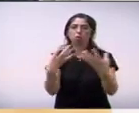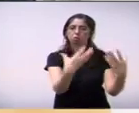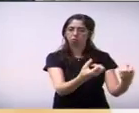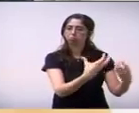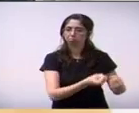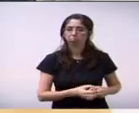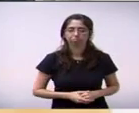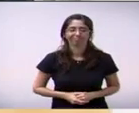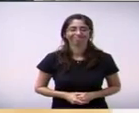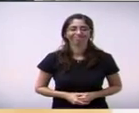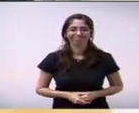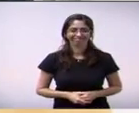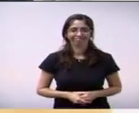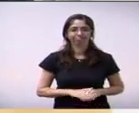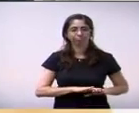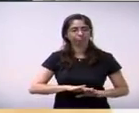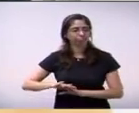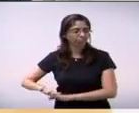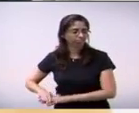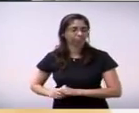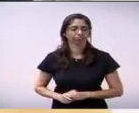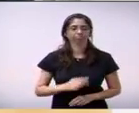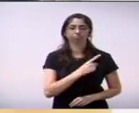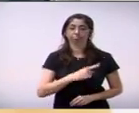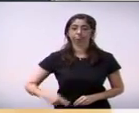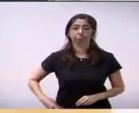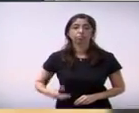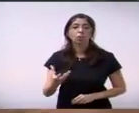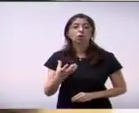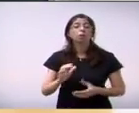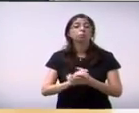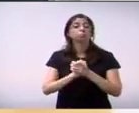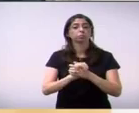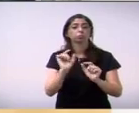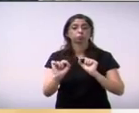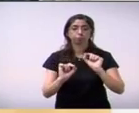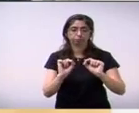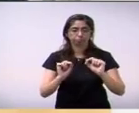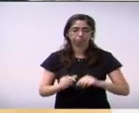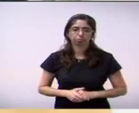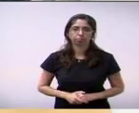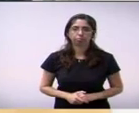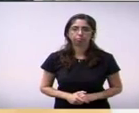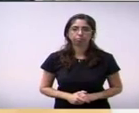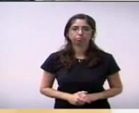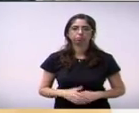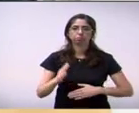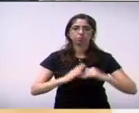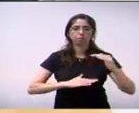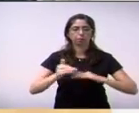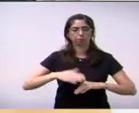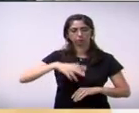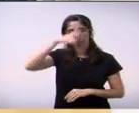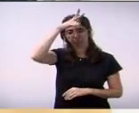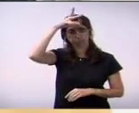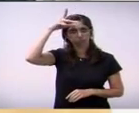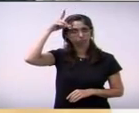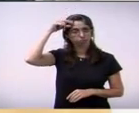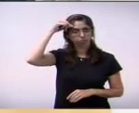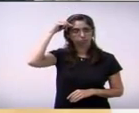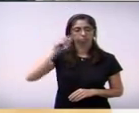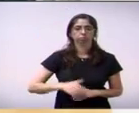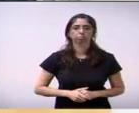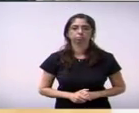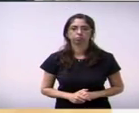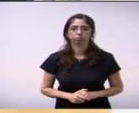eu quero apenas ressaltar aqui e parabenizar a ação da prefeitura do